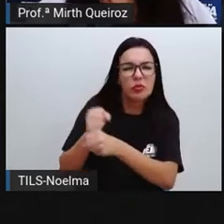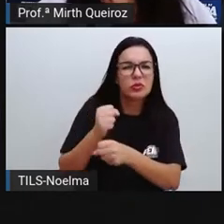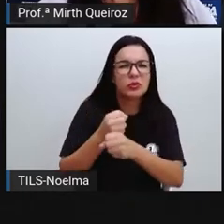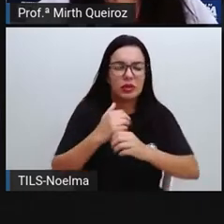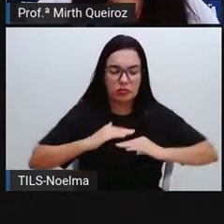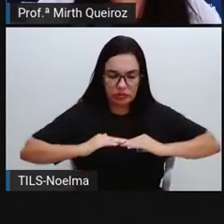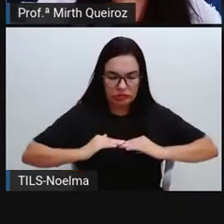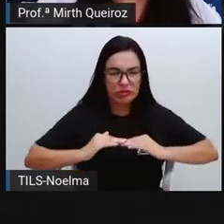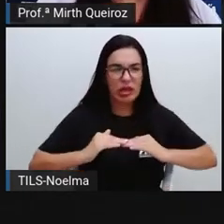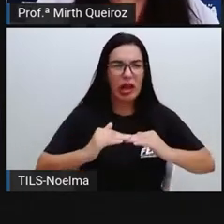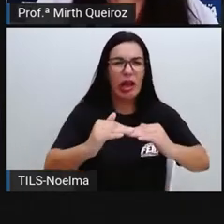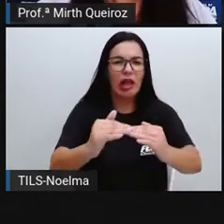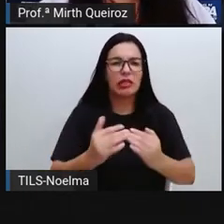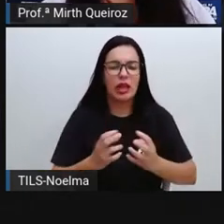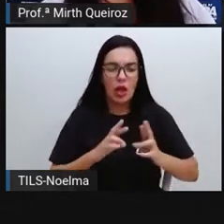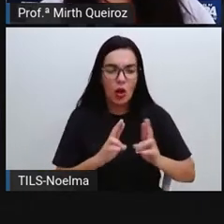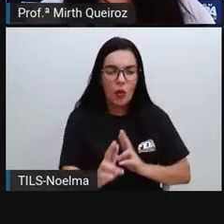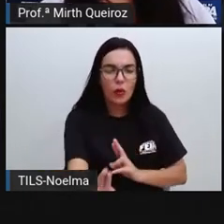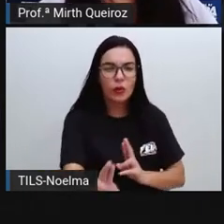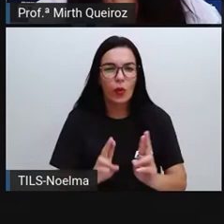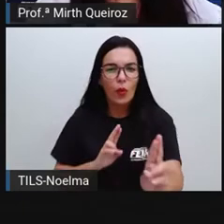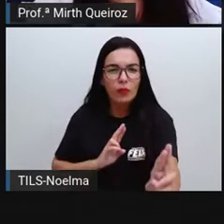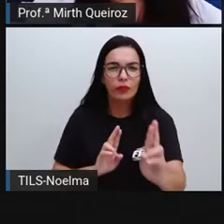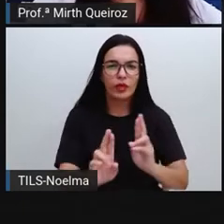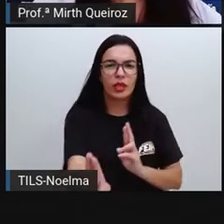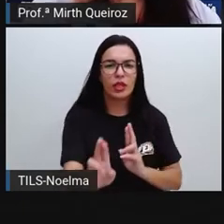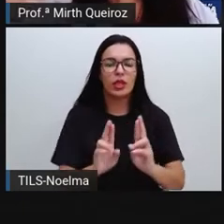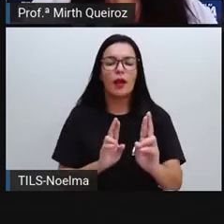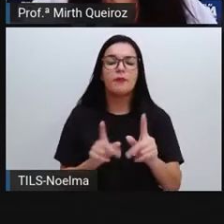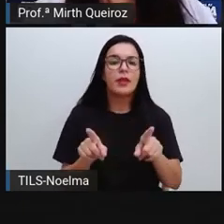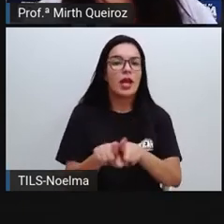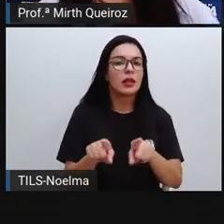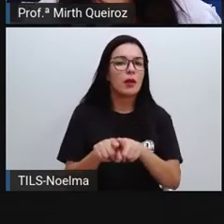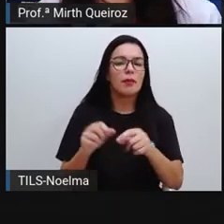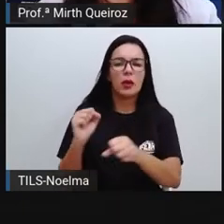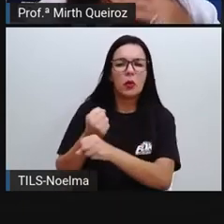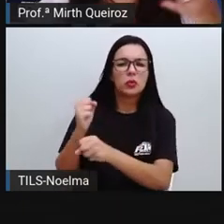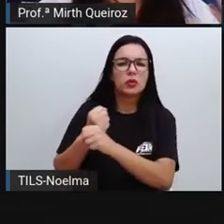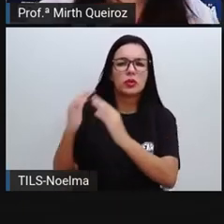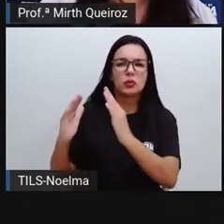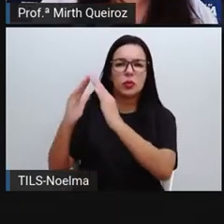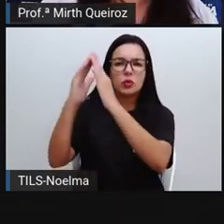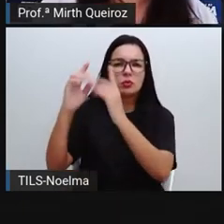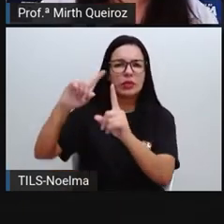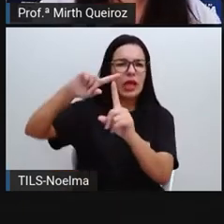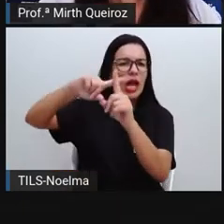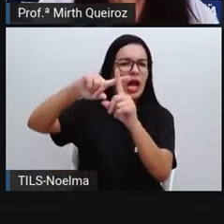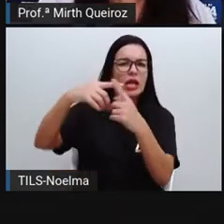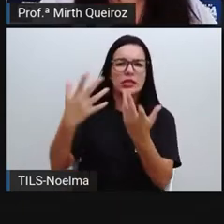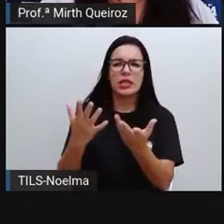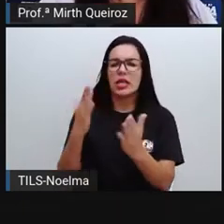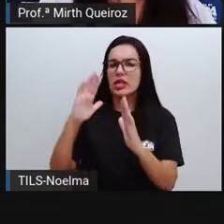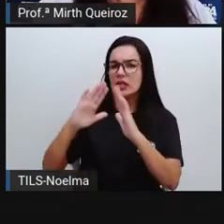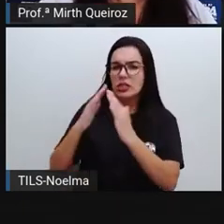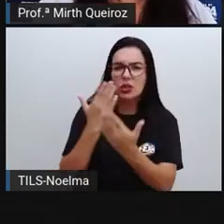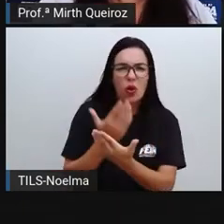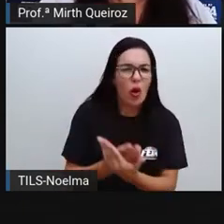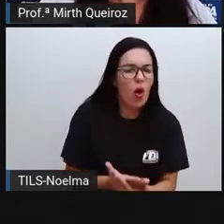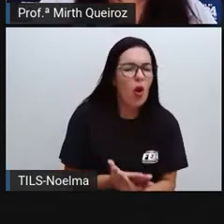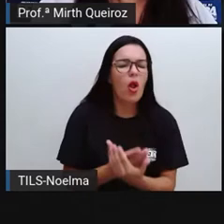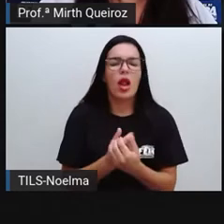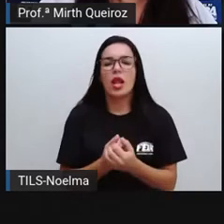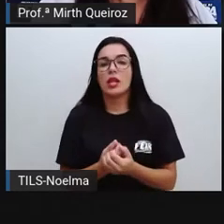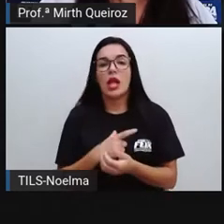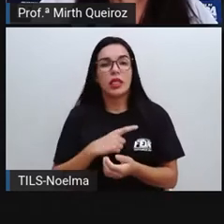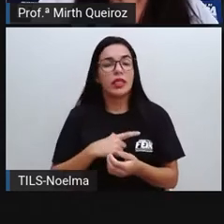estradas, de rodovias, a construção de hospitais, de escolas, né? E assim ocorre o